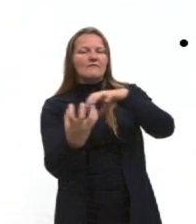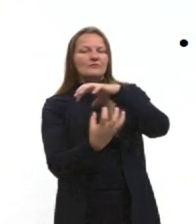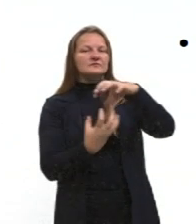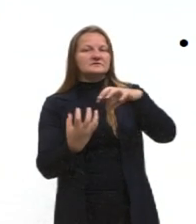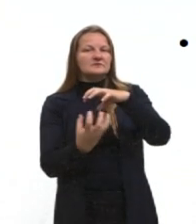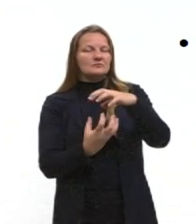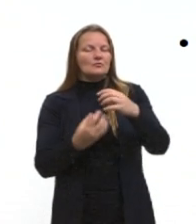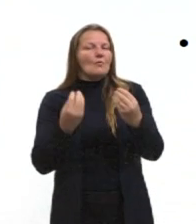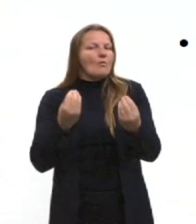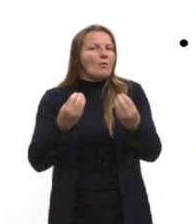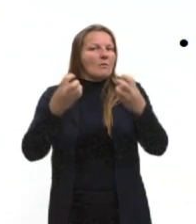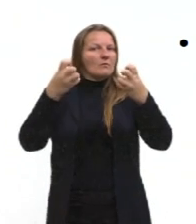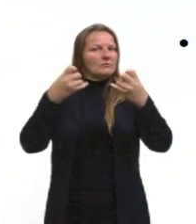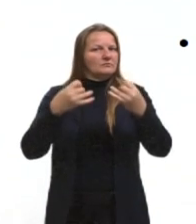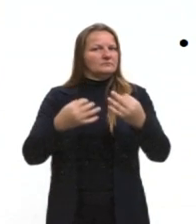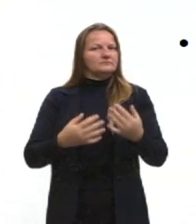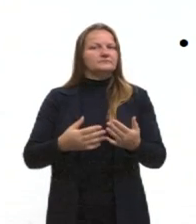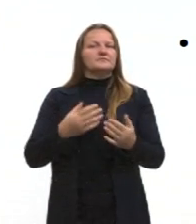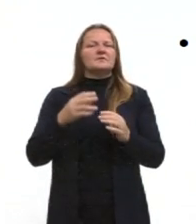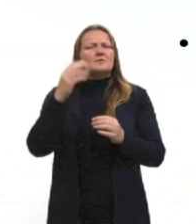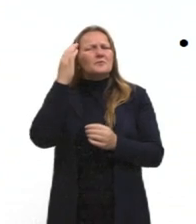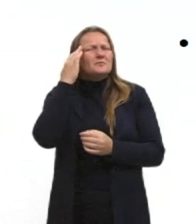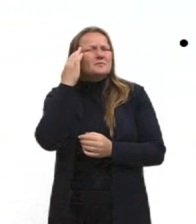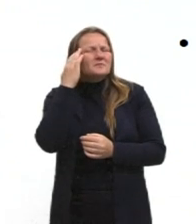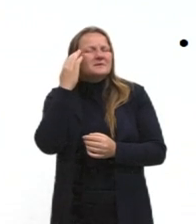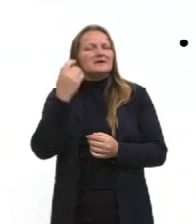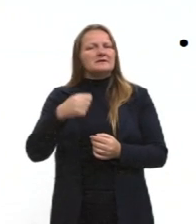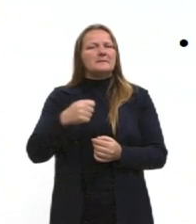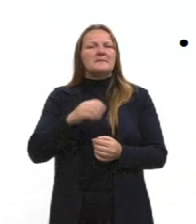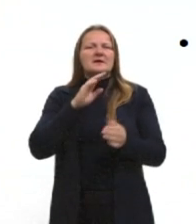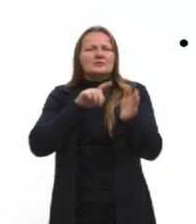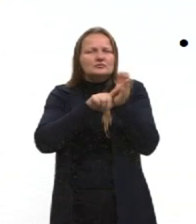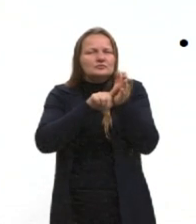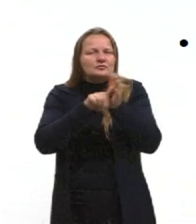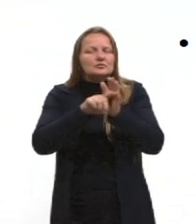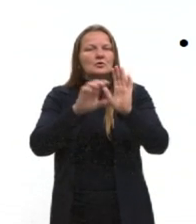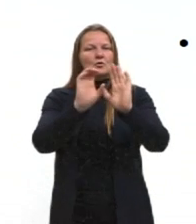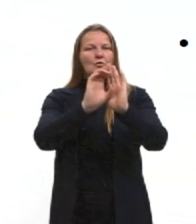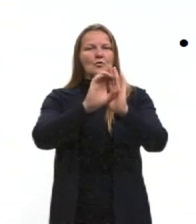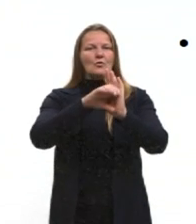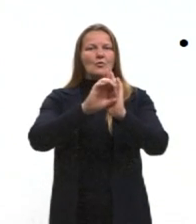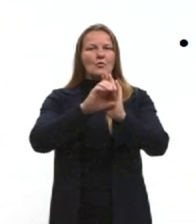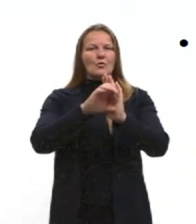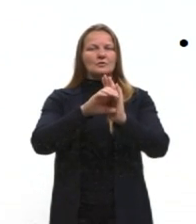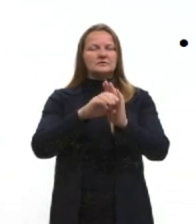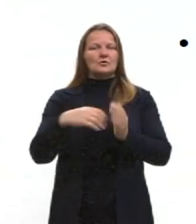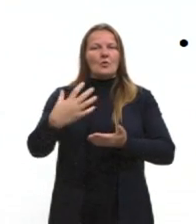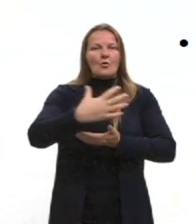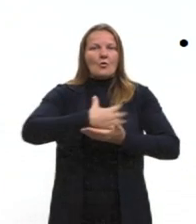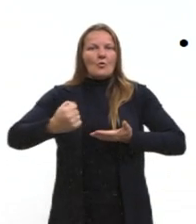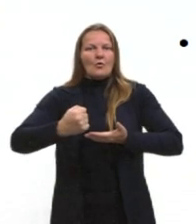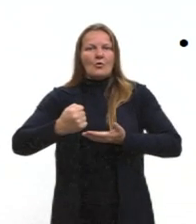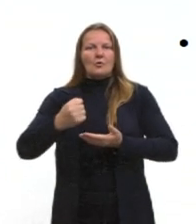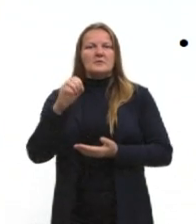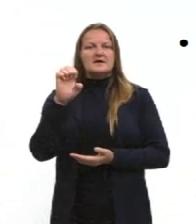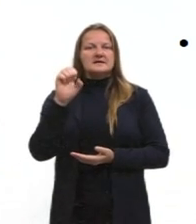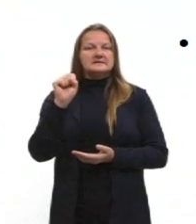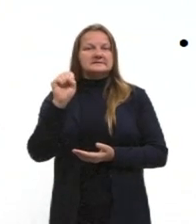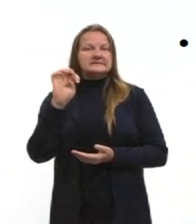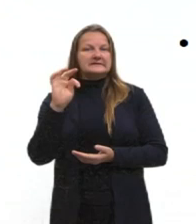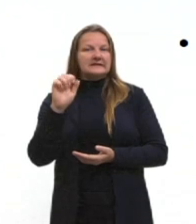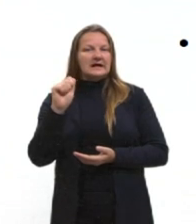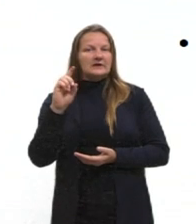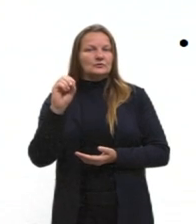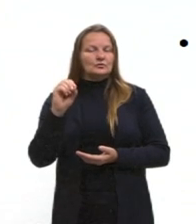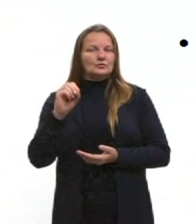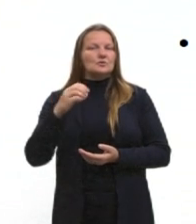Então, para a gente falar sobre isso, a gente precisa ir nos conceitos. Golpe de Estado é um conceito da